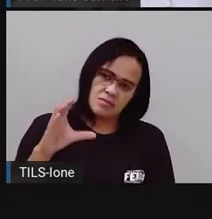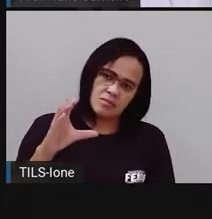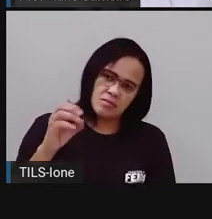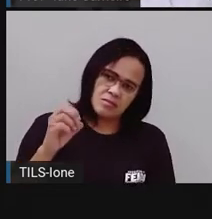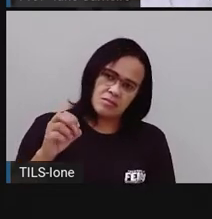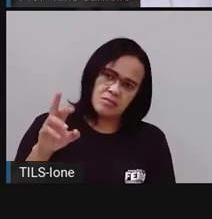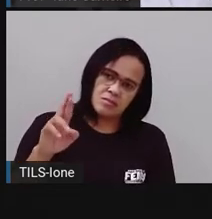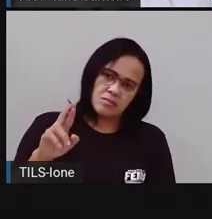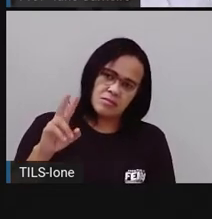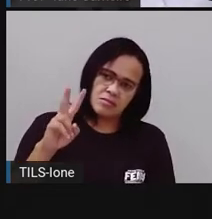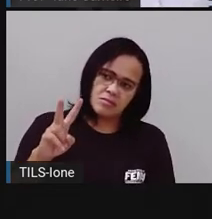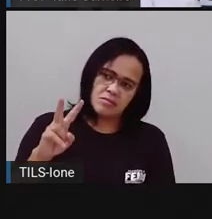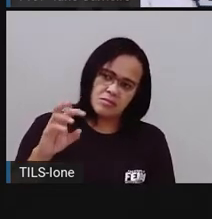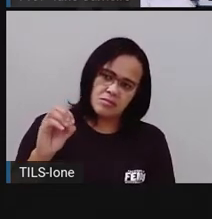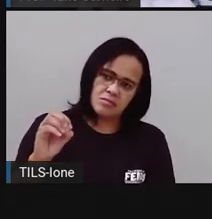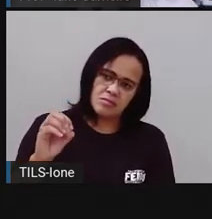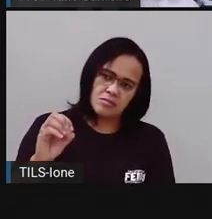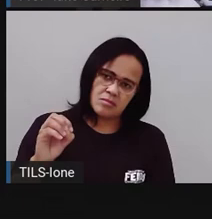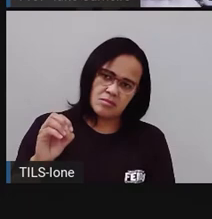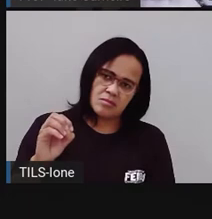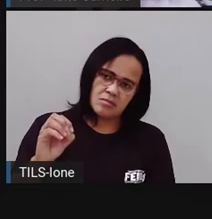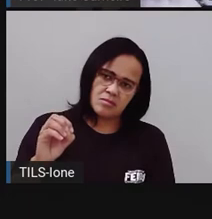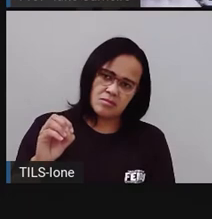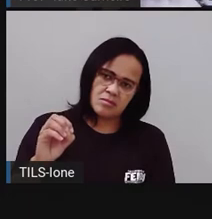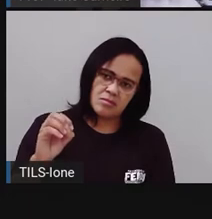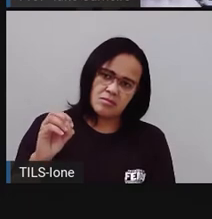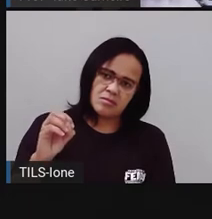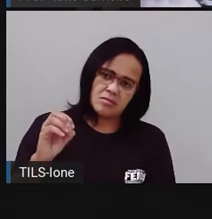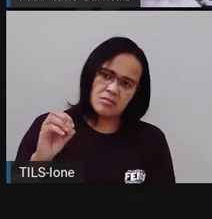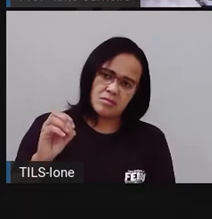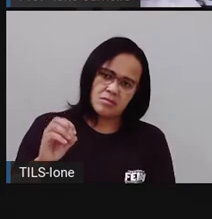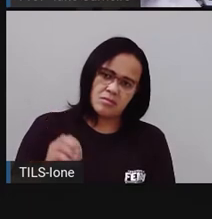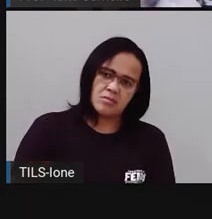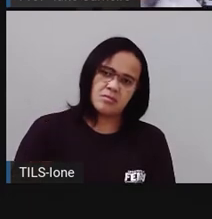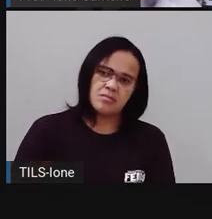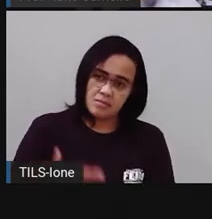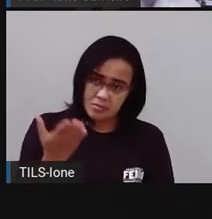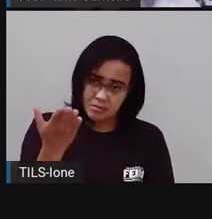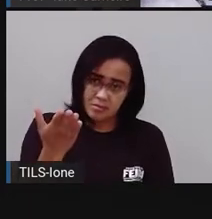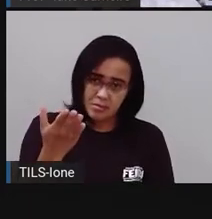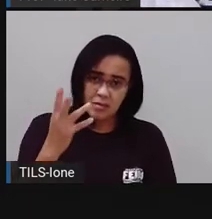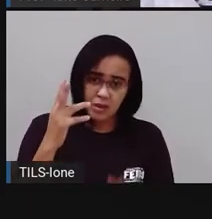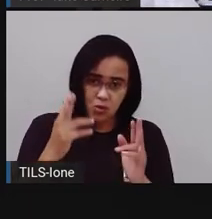Cor... Vou. Foi assim que você escreveu?